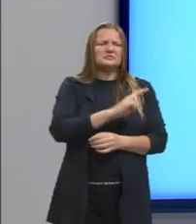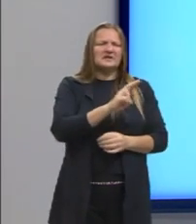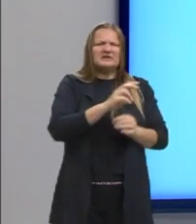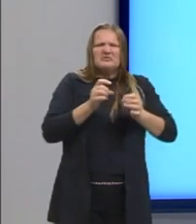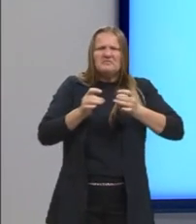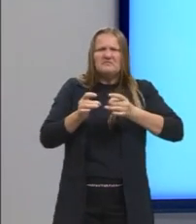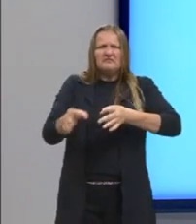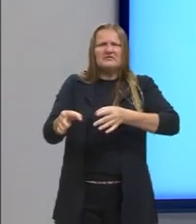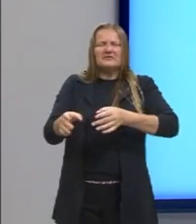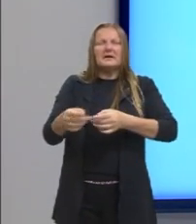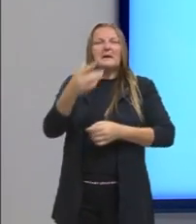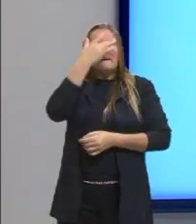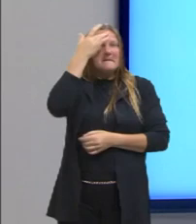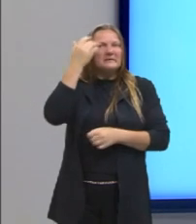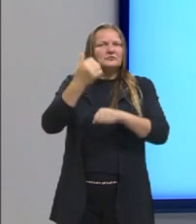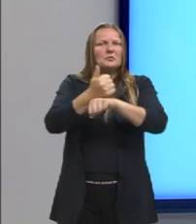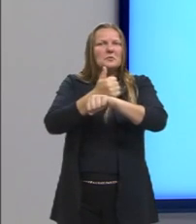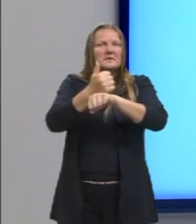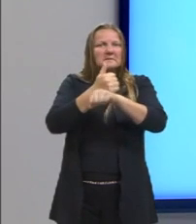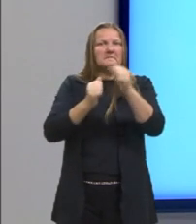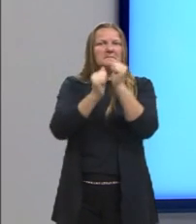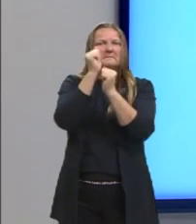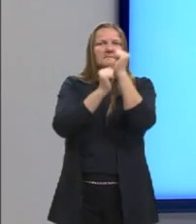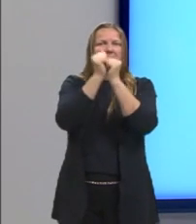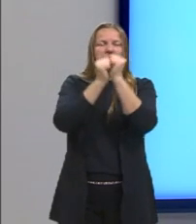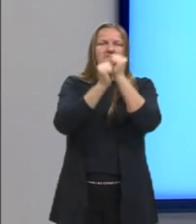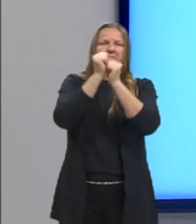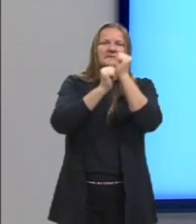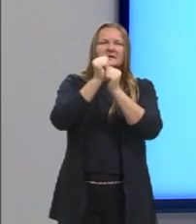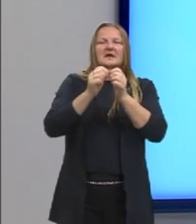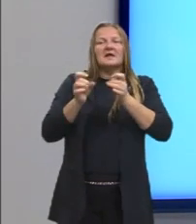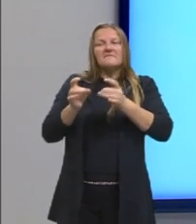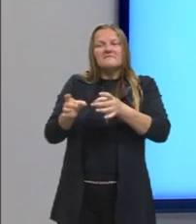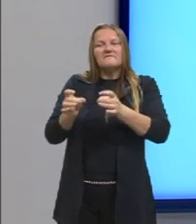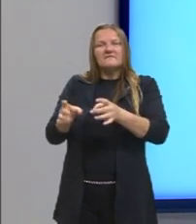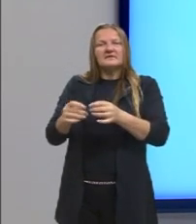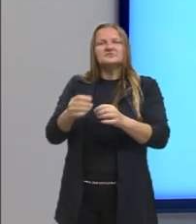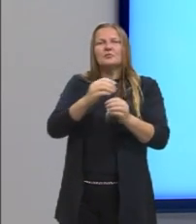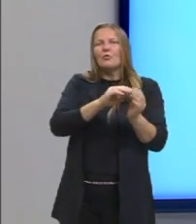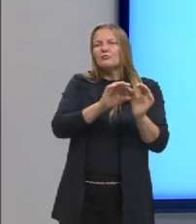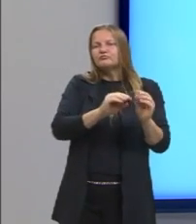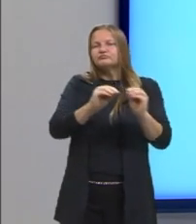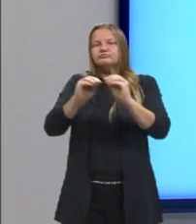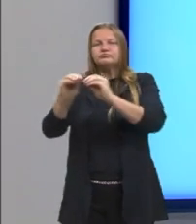Os negociantes depois vendem o lixo aos jovens no mercado, ou no outro lado,